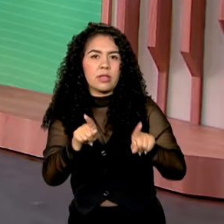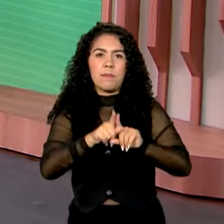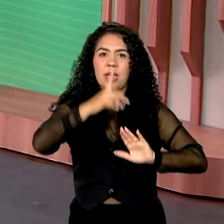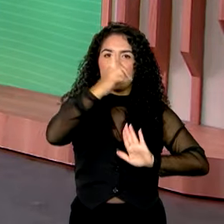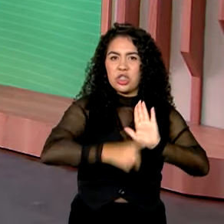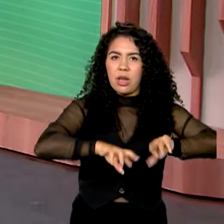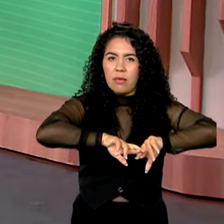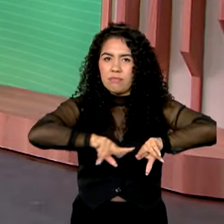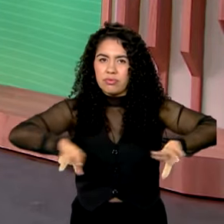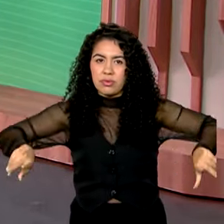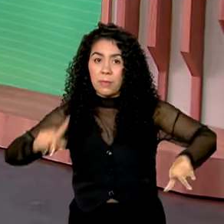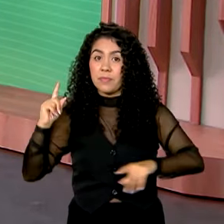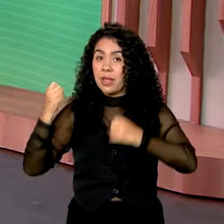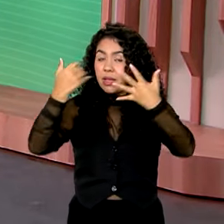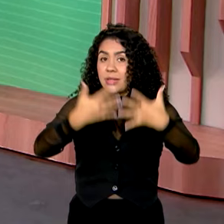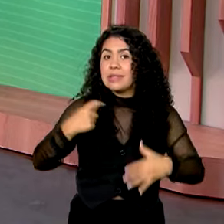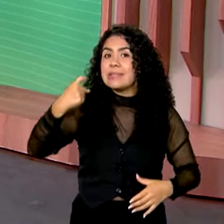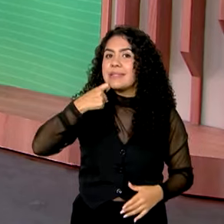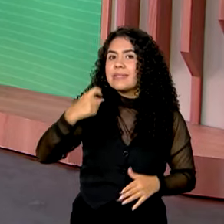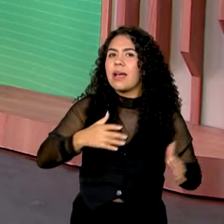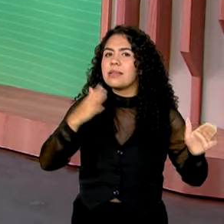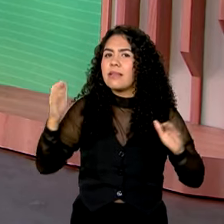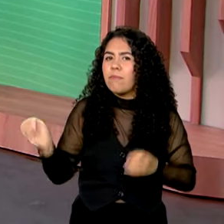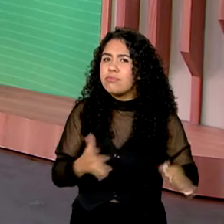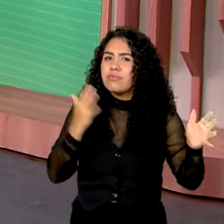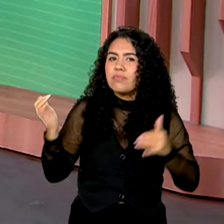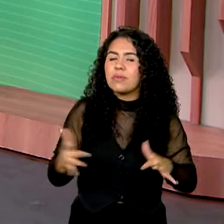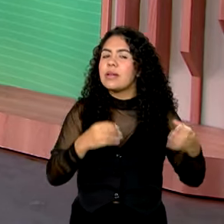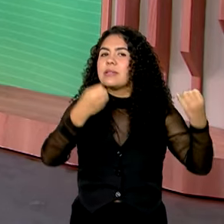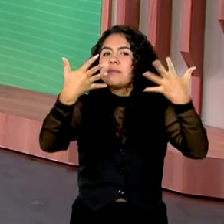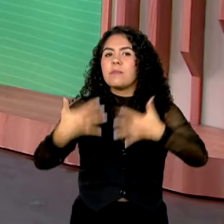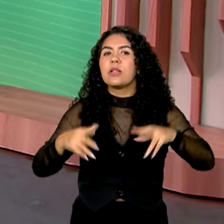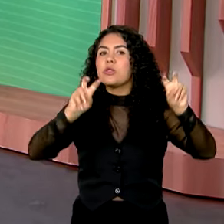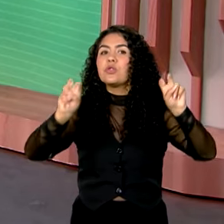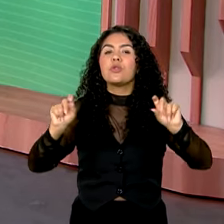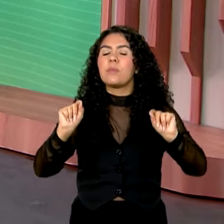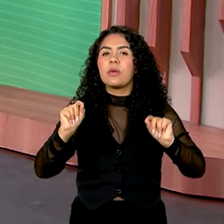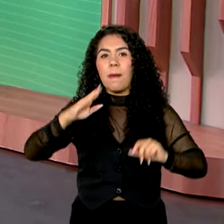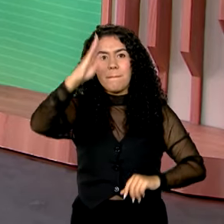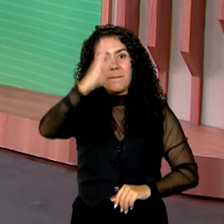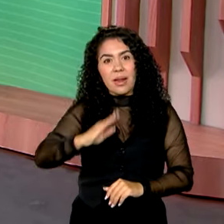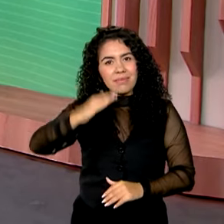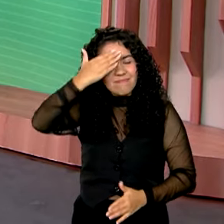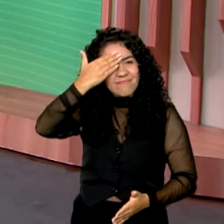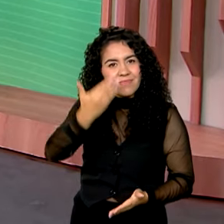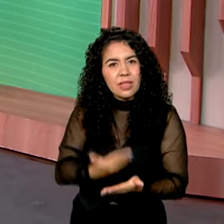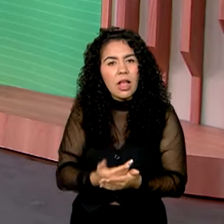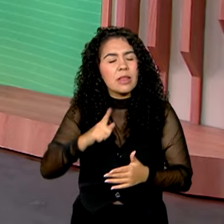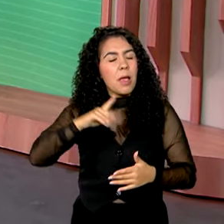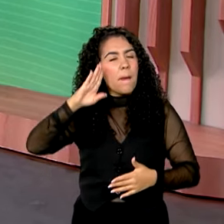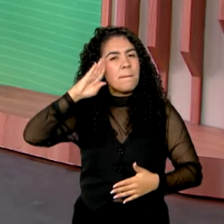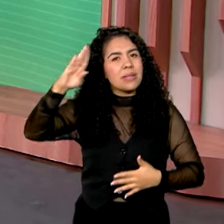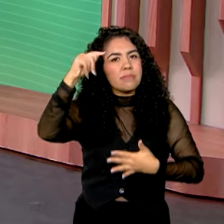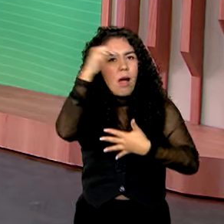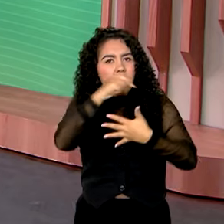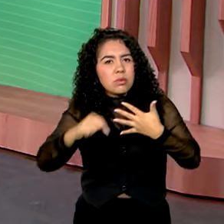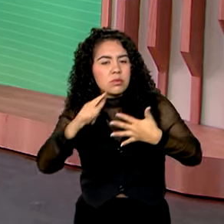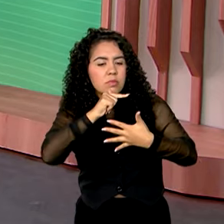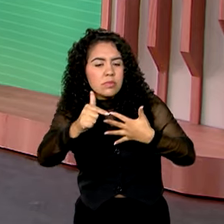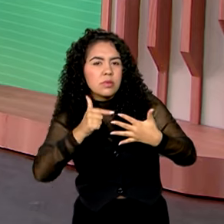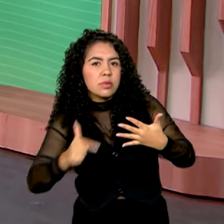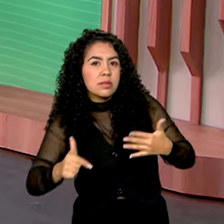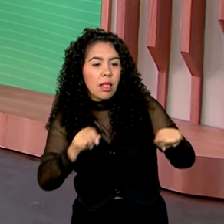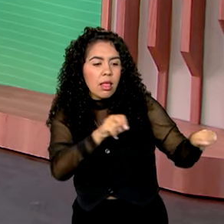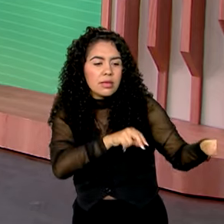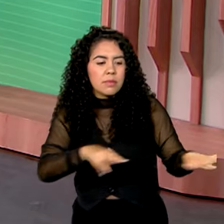E toda sexta-feira é dia do quadro Fé no Brasil, onde você vê aqui as principais notícias divulgadas ao longo da semana que mostram